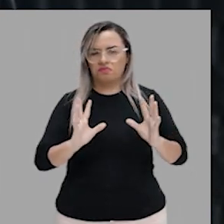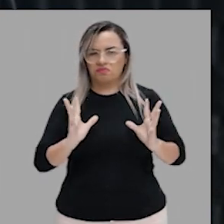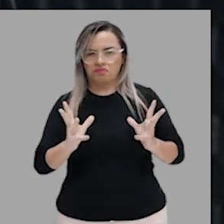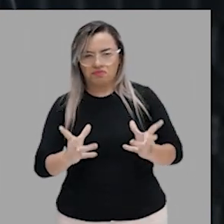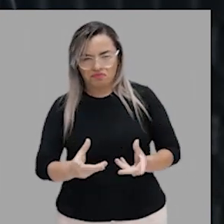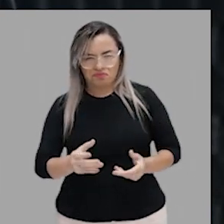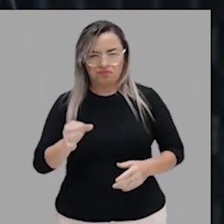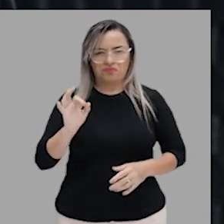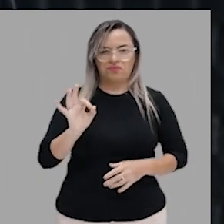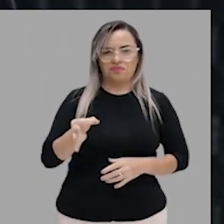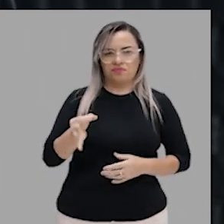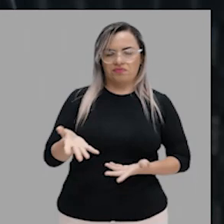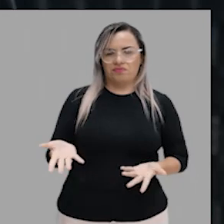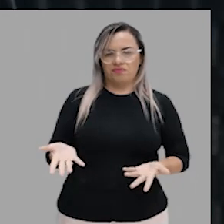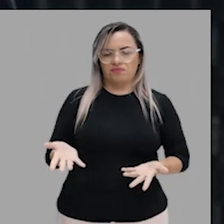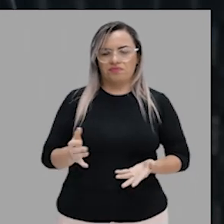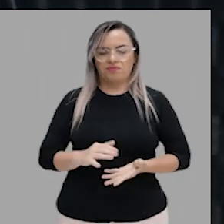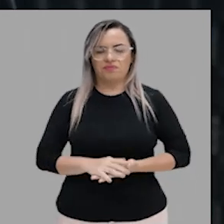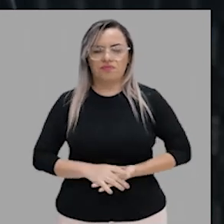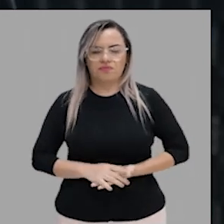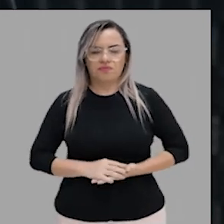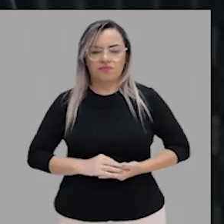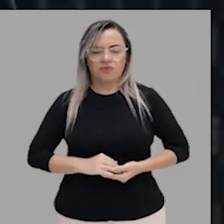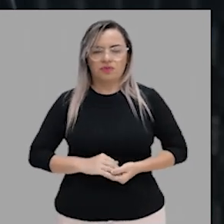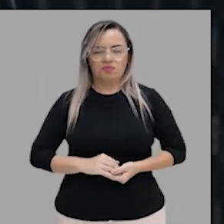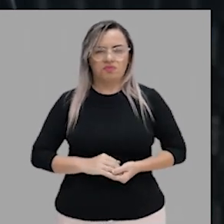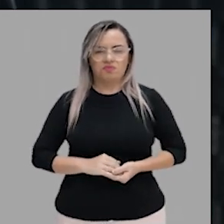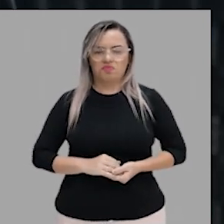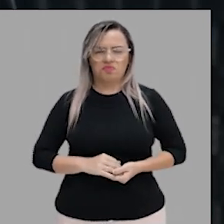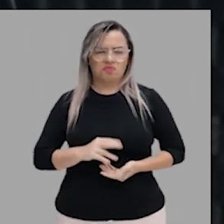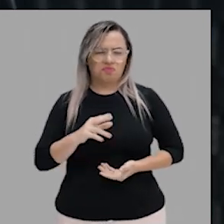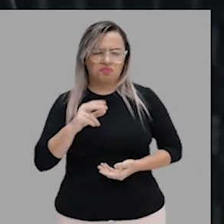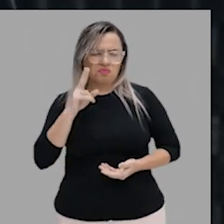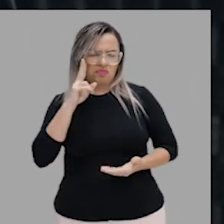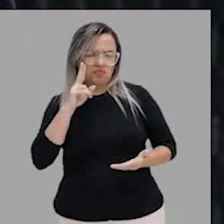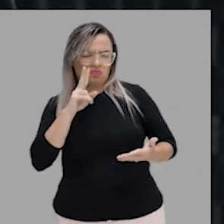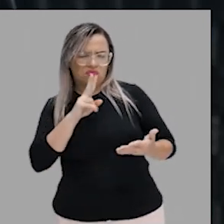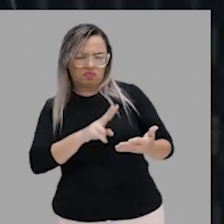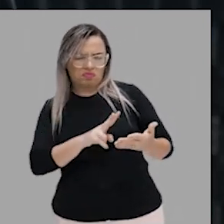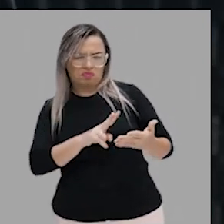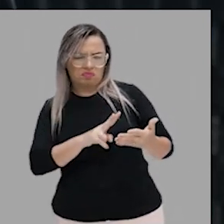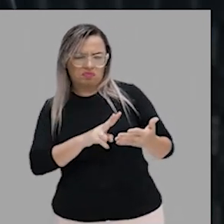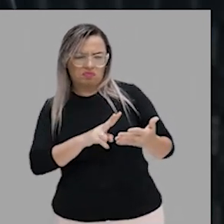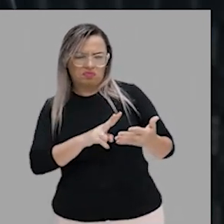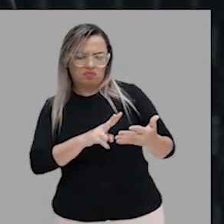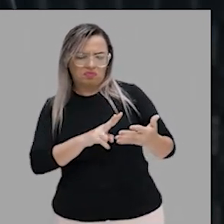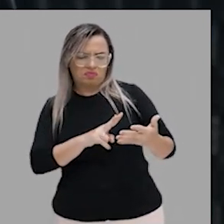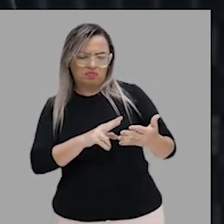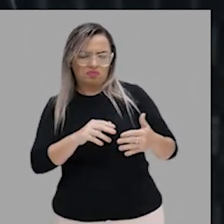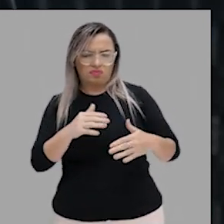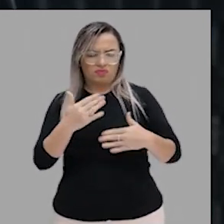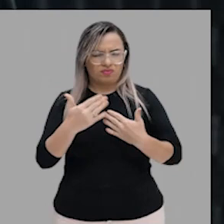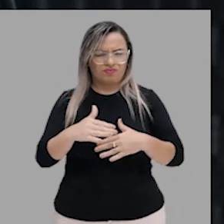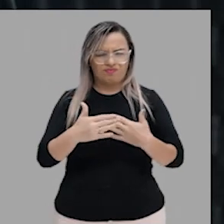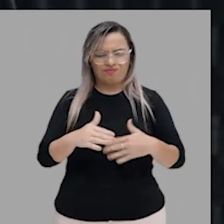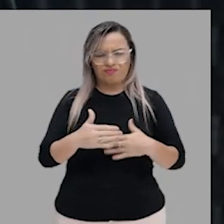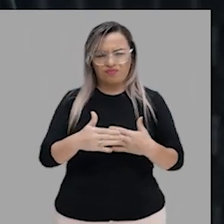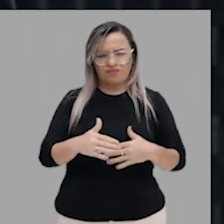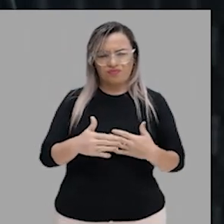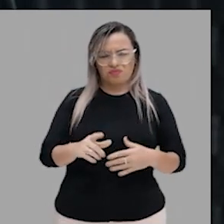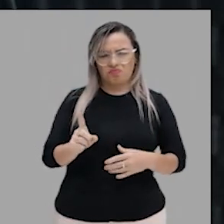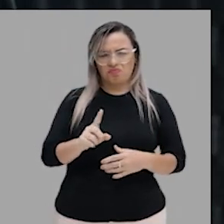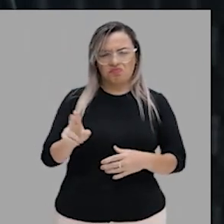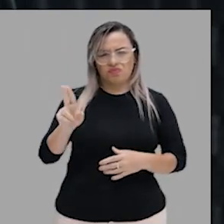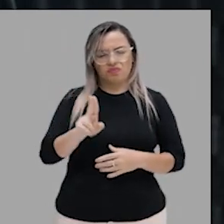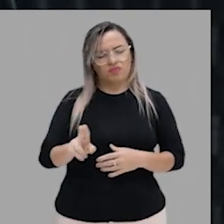corretas. Quase não se vê mais esse tipo de construção em provas, tá? Nem se usa